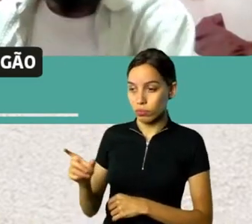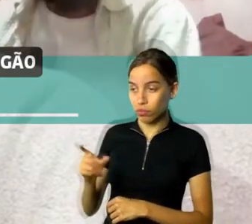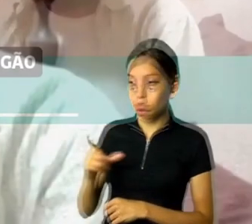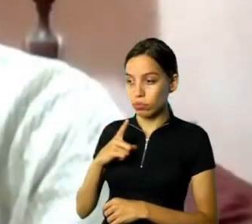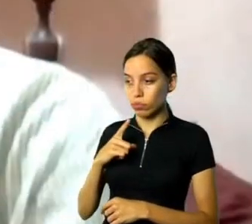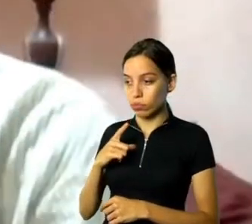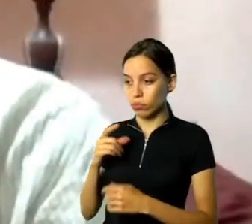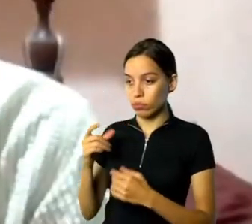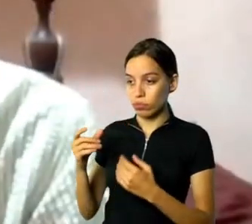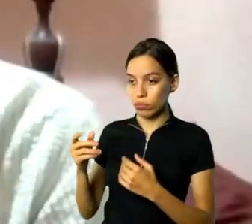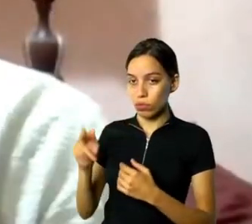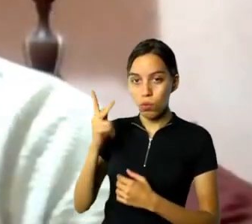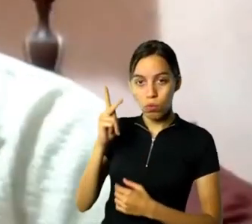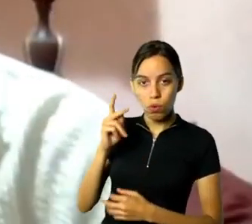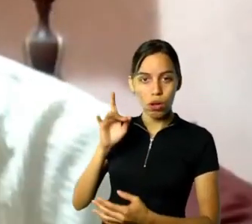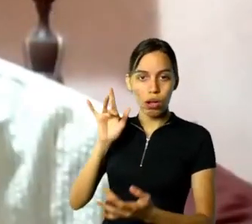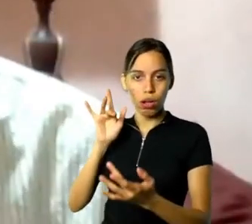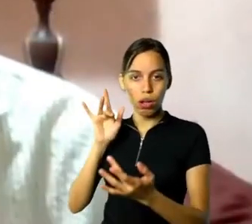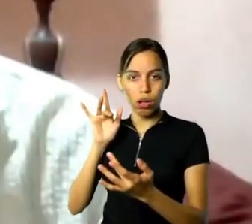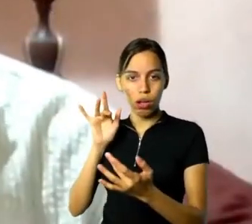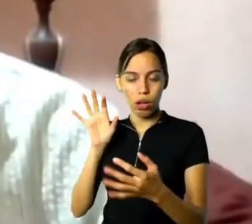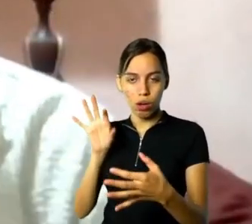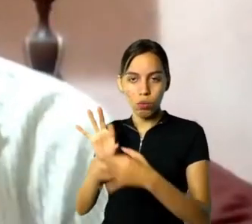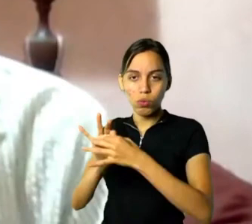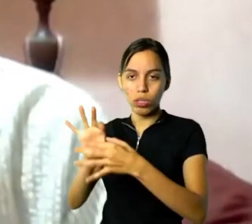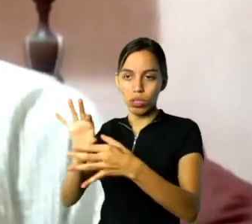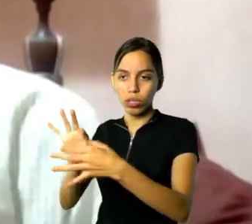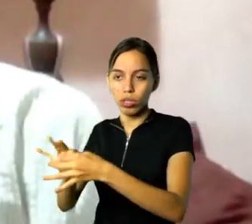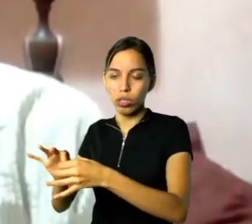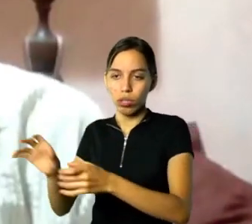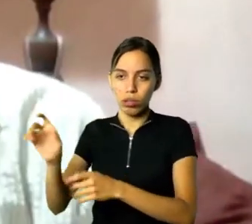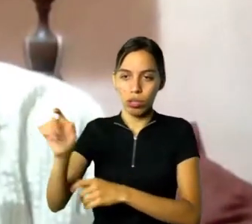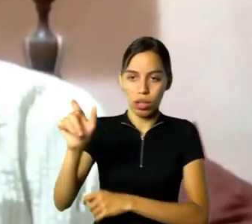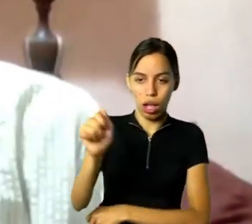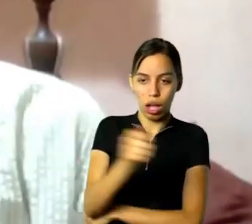os alunos dele também, no final da vida dele.